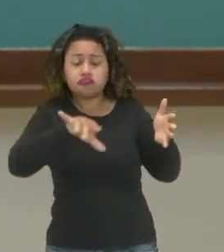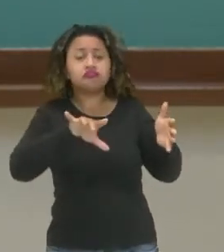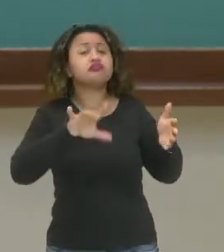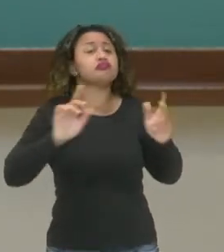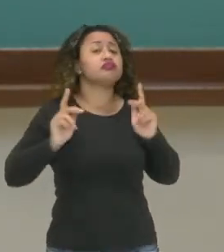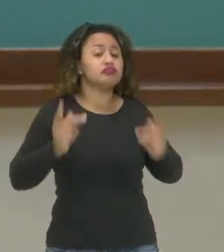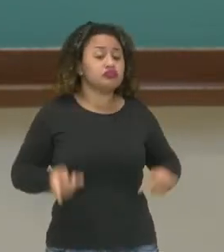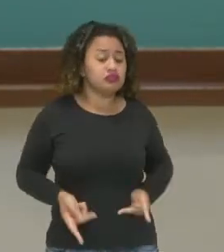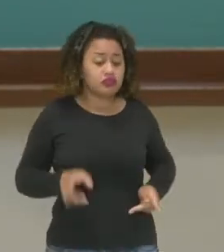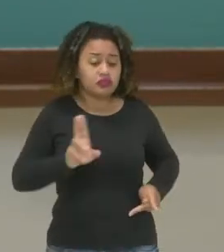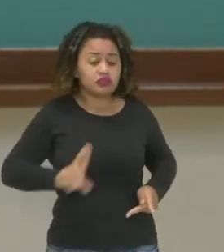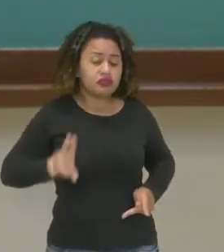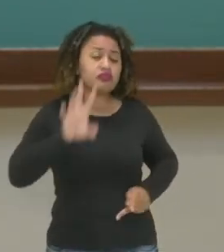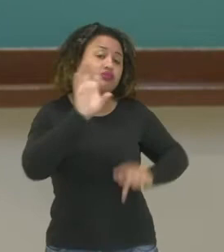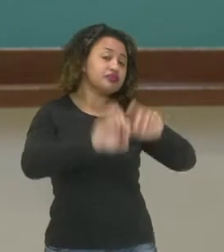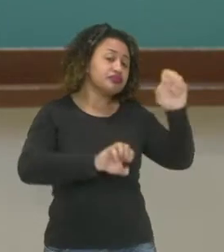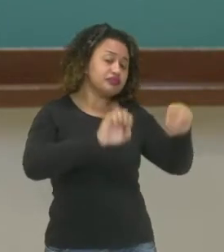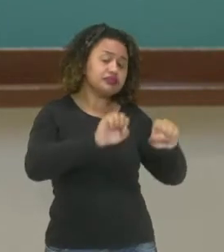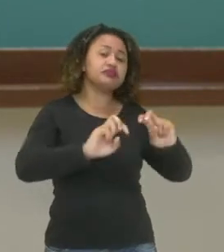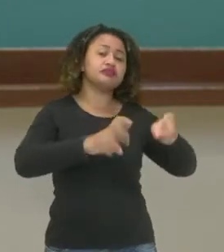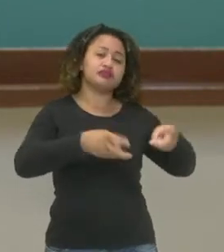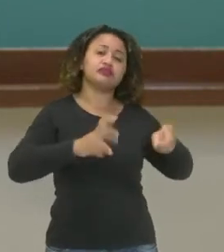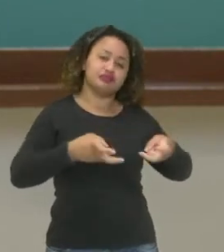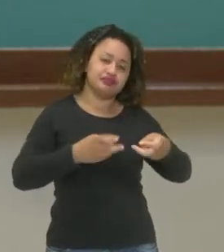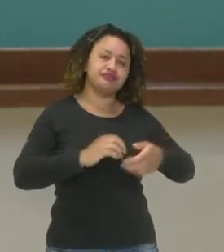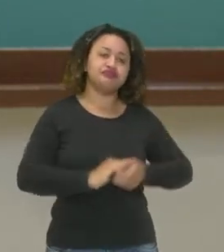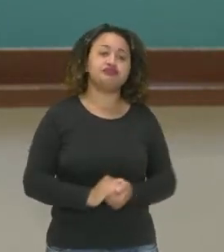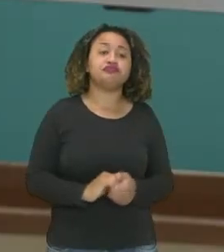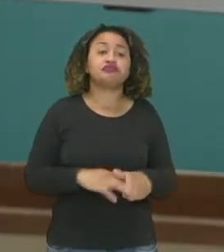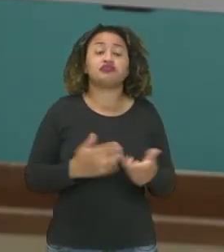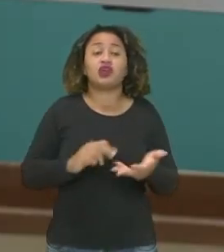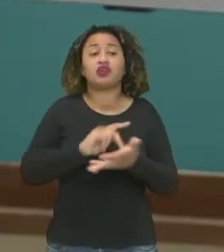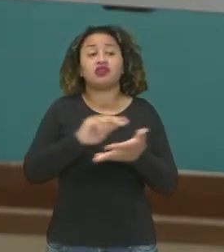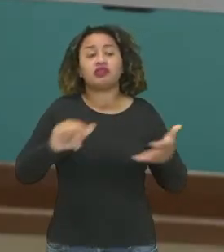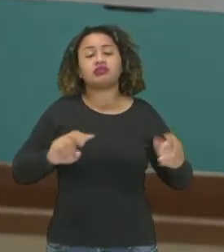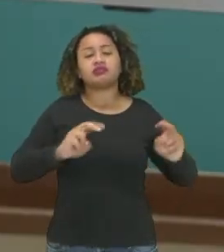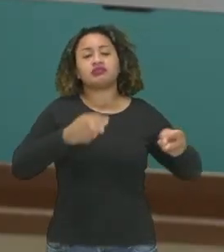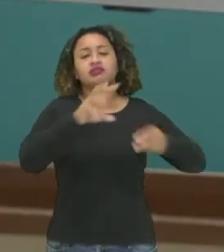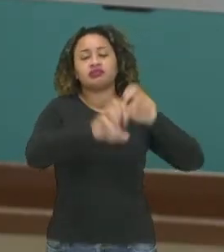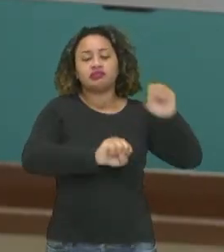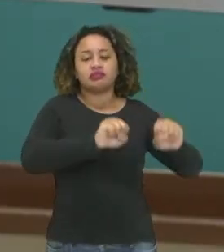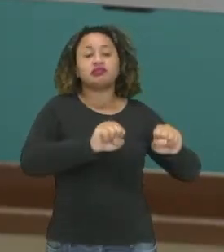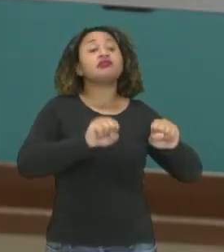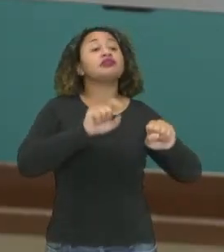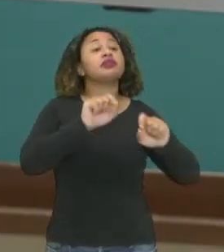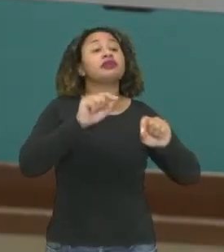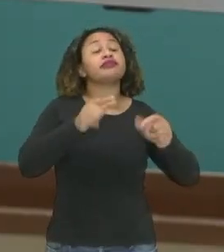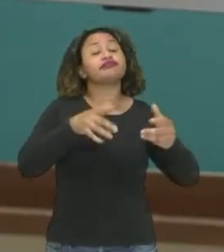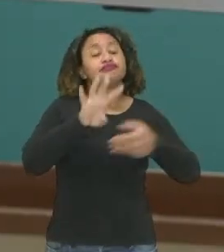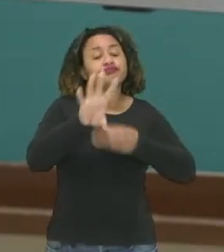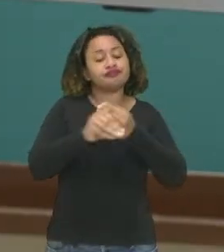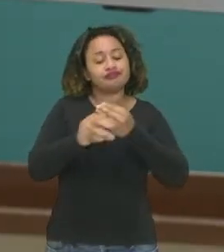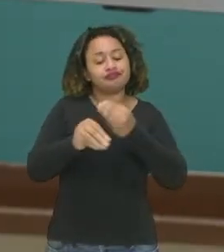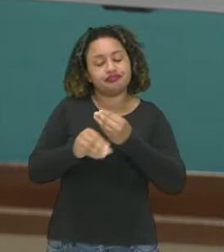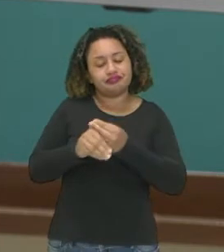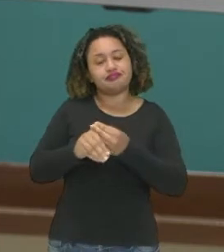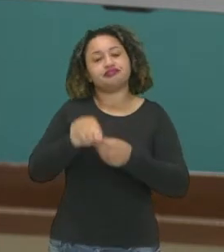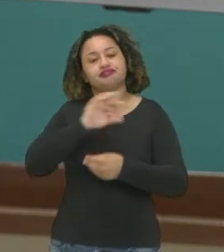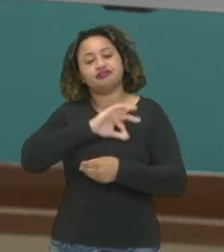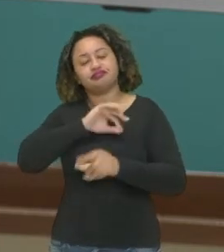isso nós chamamos de extrativismo, ok? Muitos desse extrativismo busca na complementação da renda